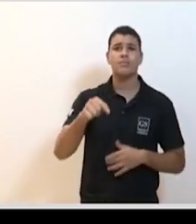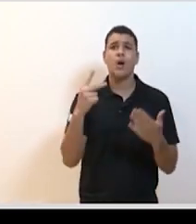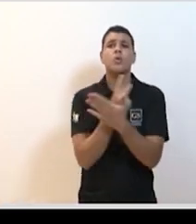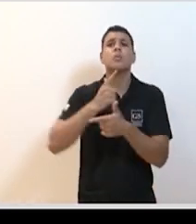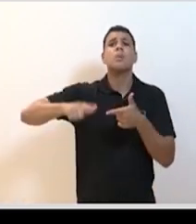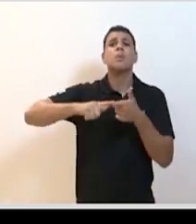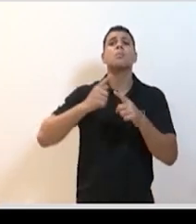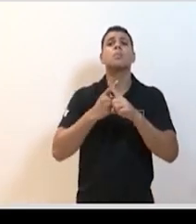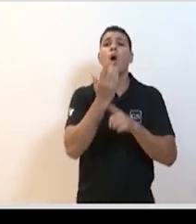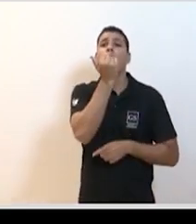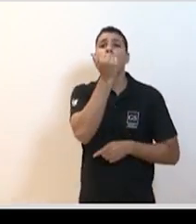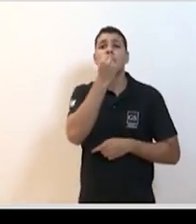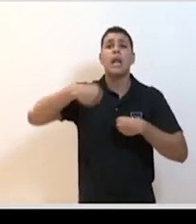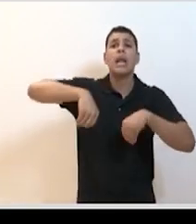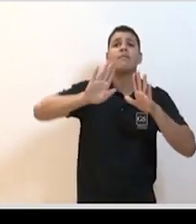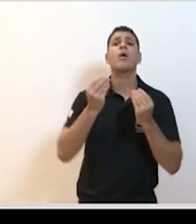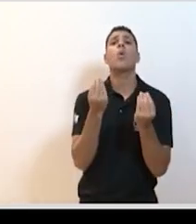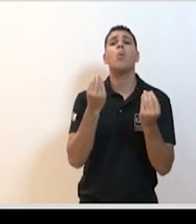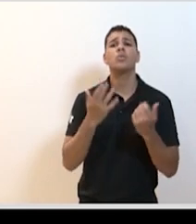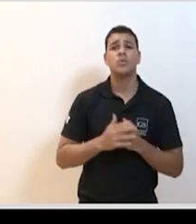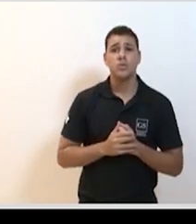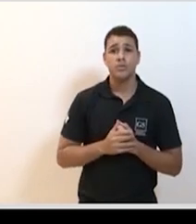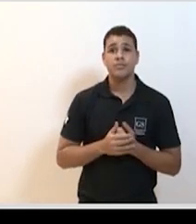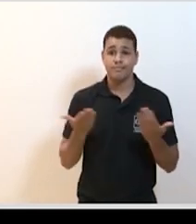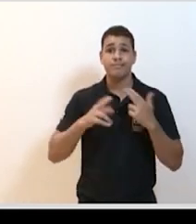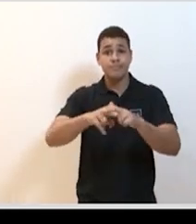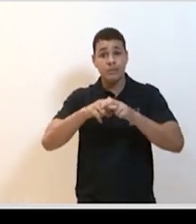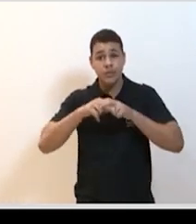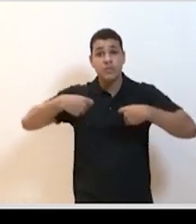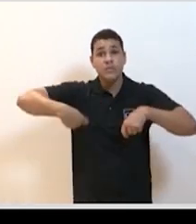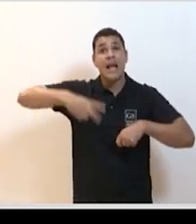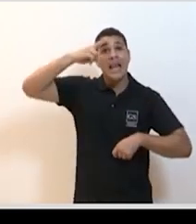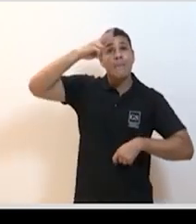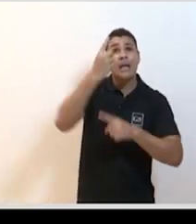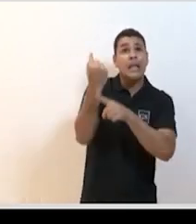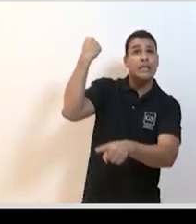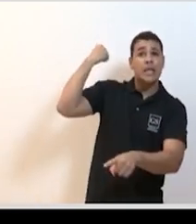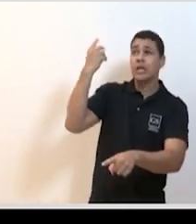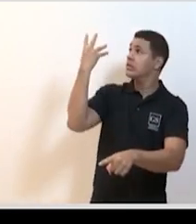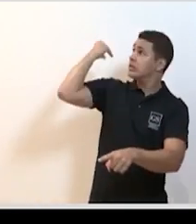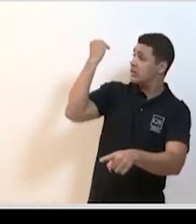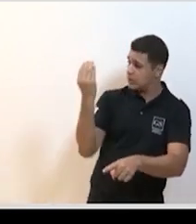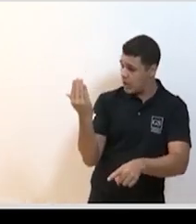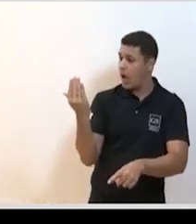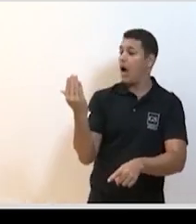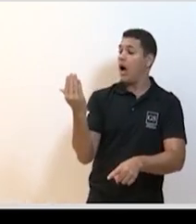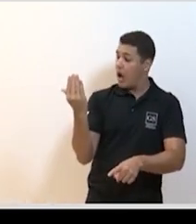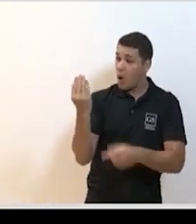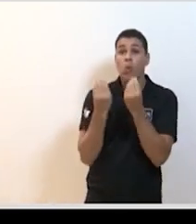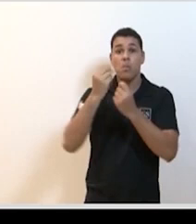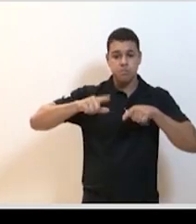precisa ter toda essa preocupação e isso vai ser também um legado de conhecimento. Nesse momento em que a necessidade da quarentena e do isolamento se